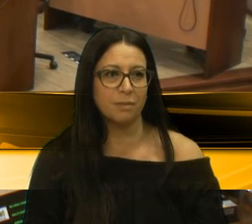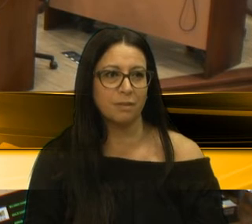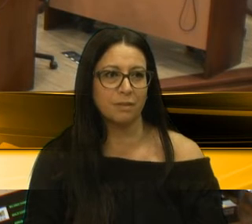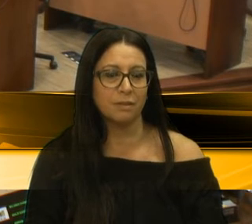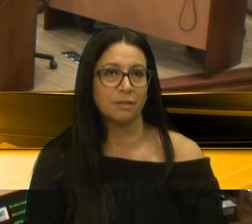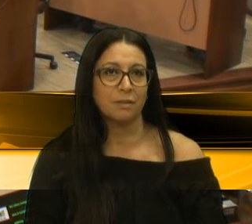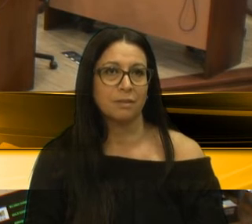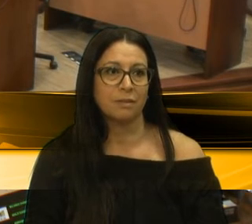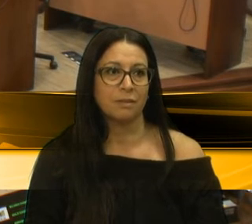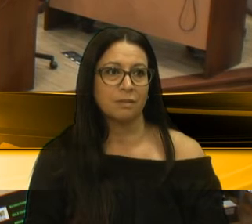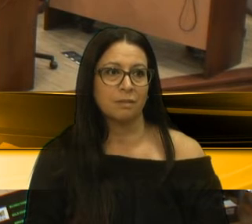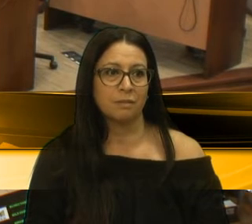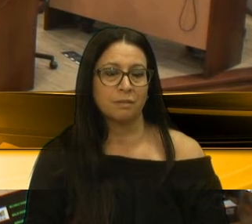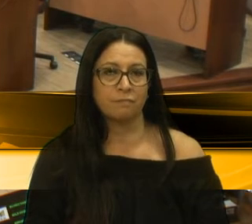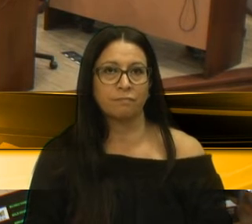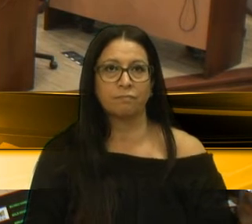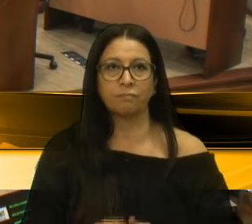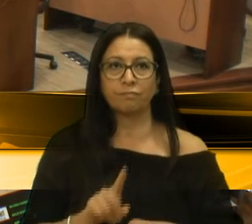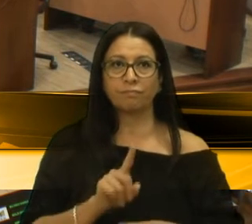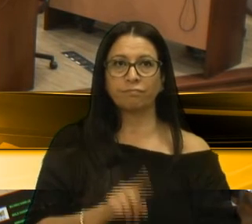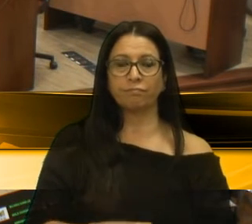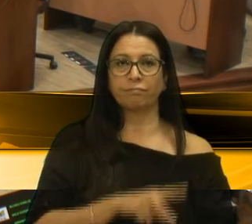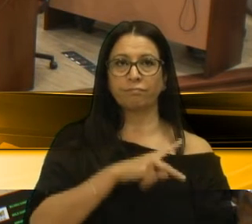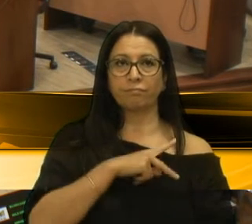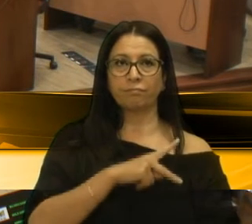Bom dia, senhor presidente,